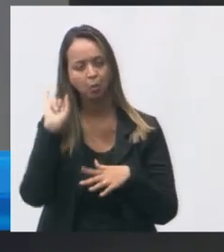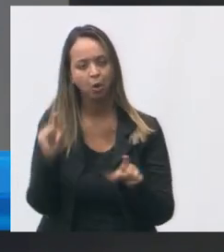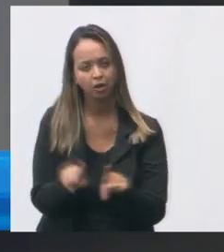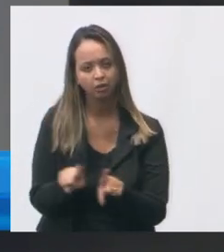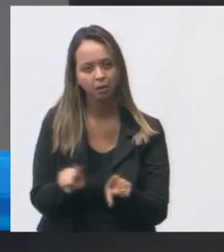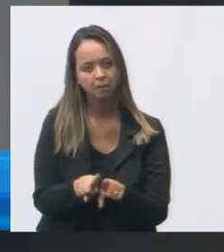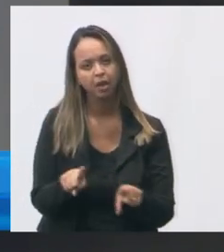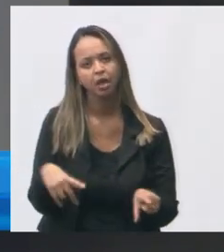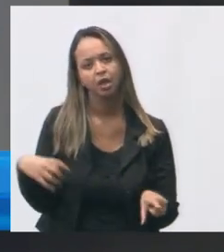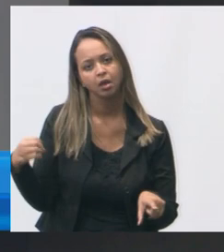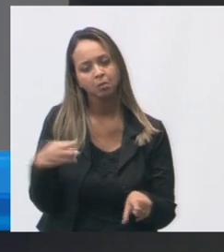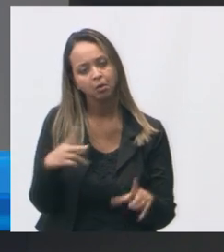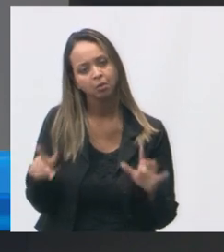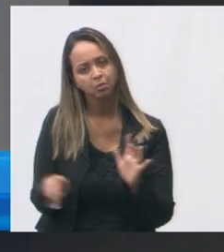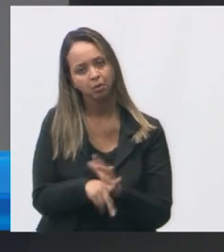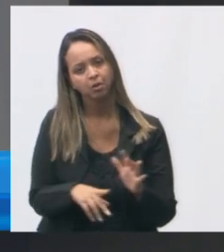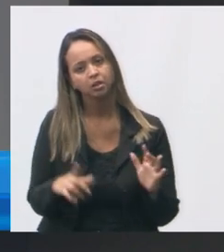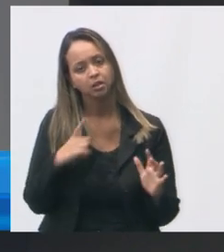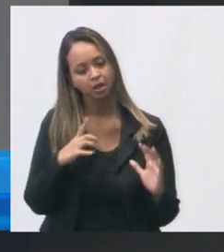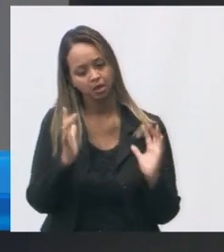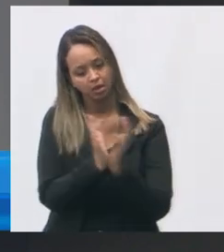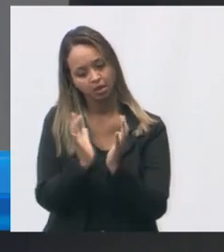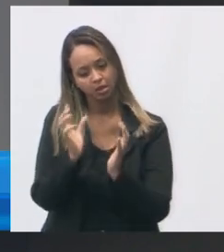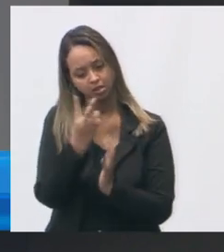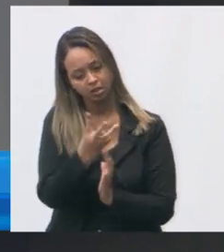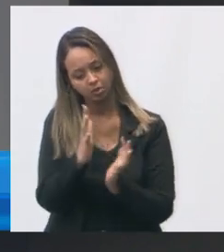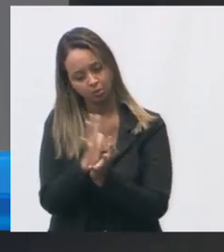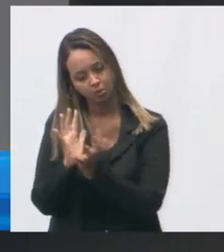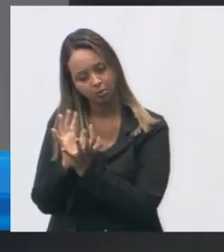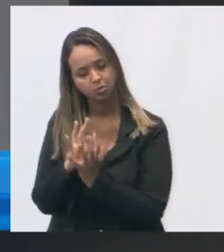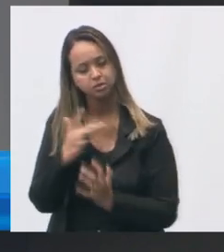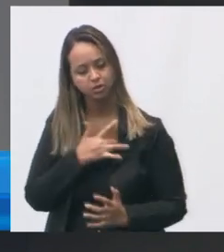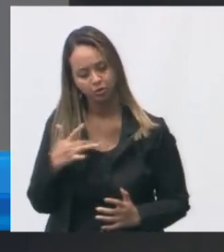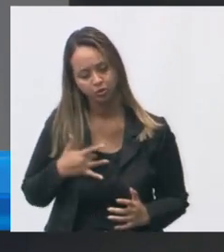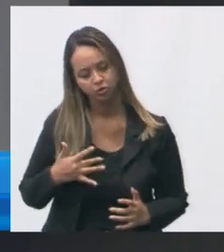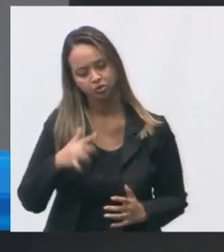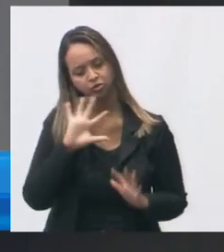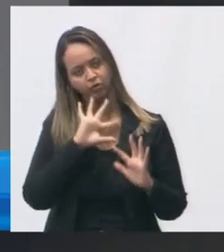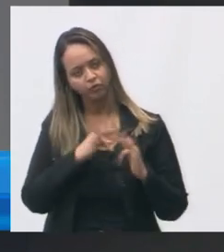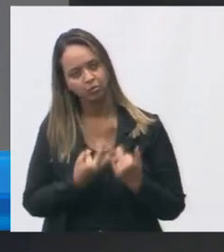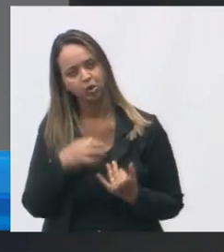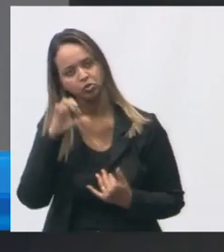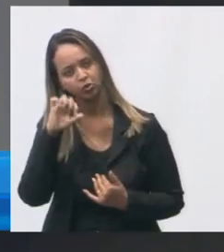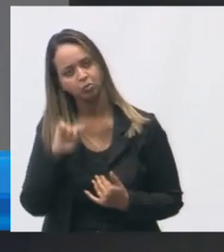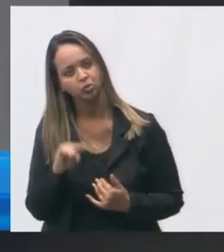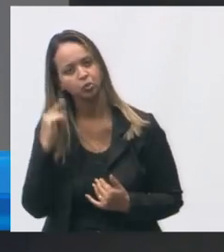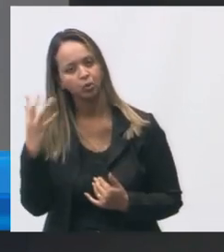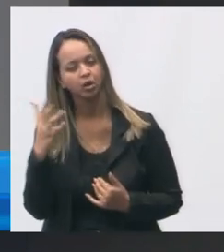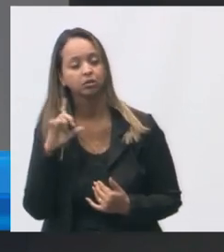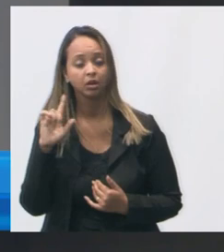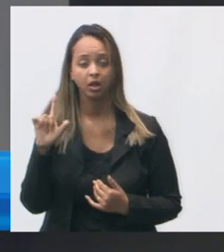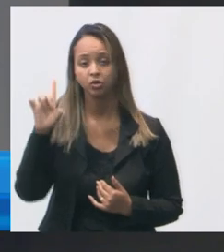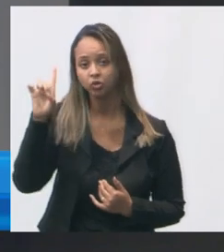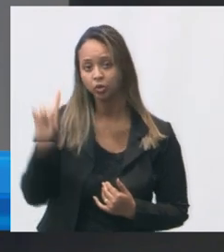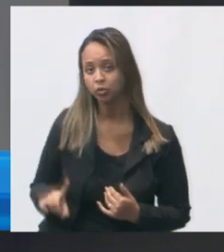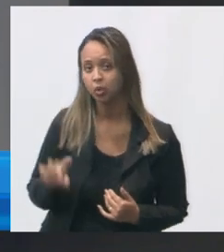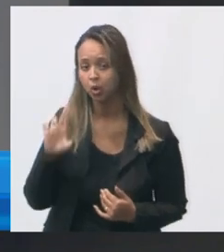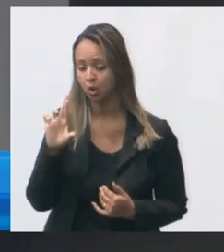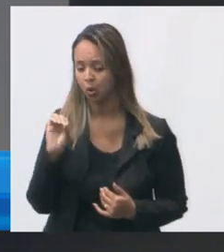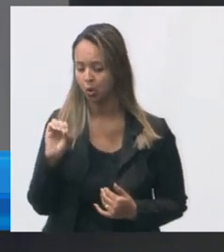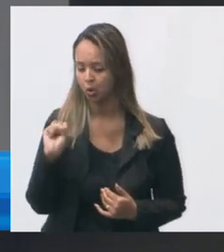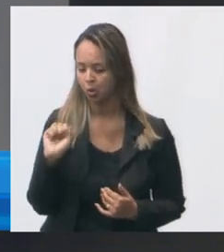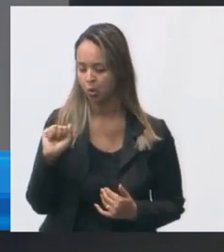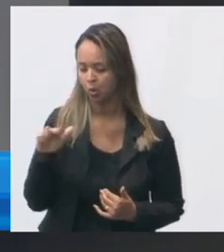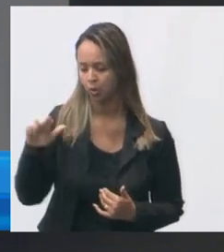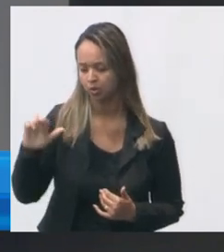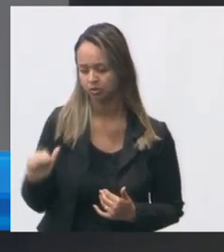consultórios para atendimento conta com três equipes de saúde da família 9.4 a rosana é diretora essa unidade